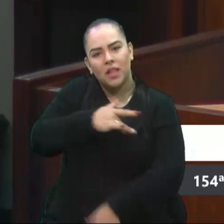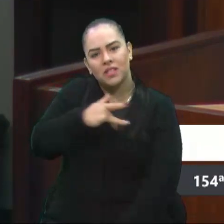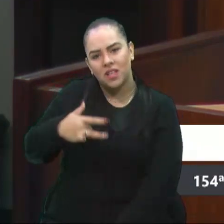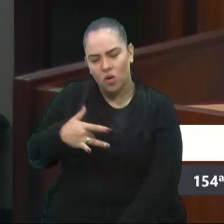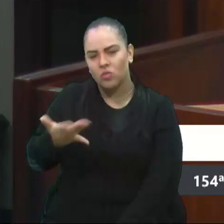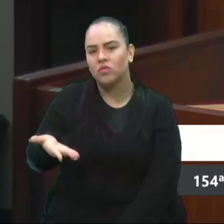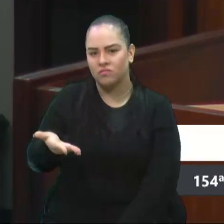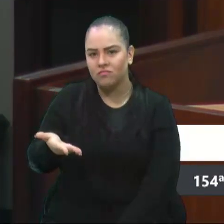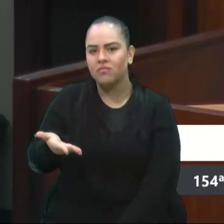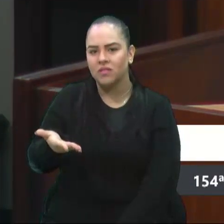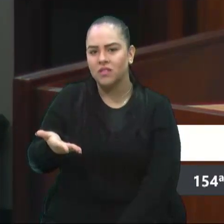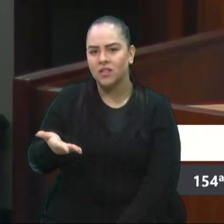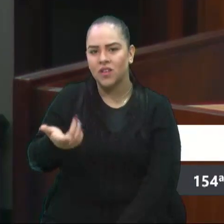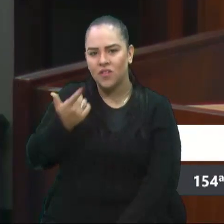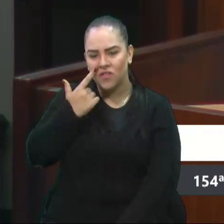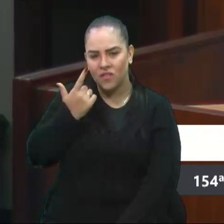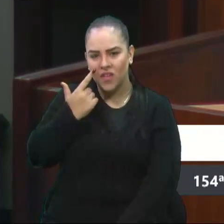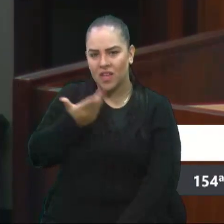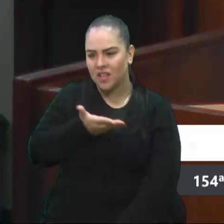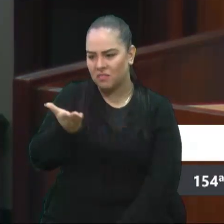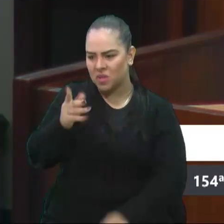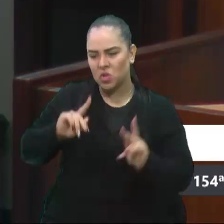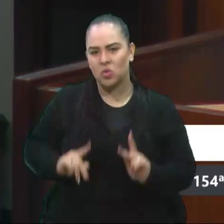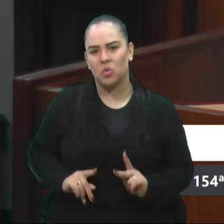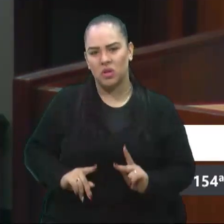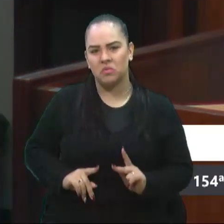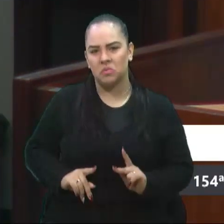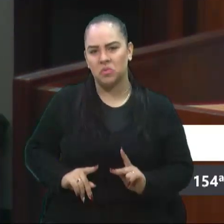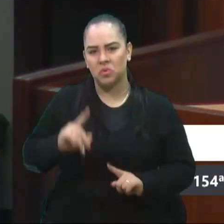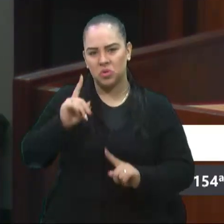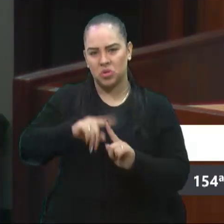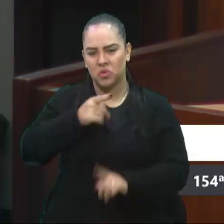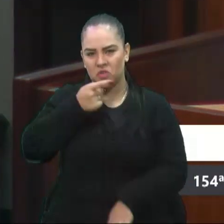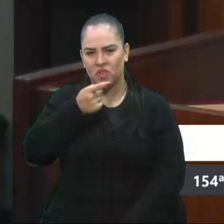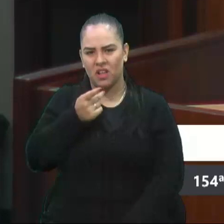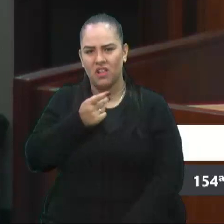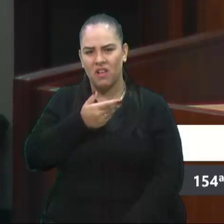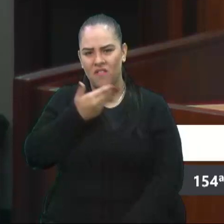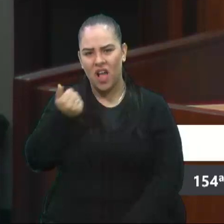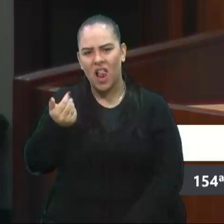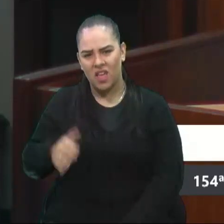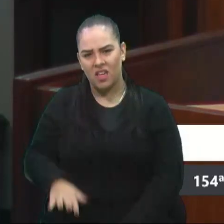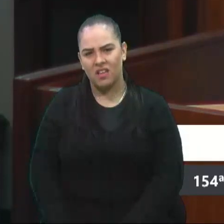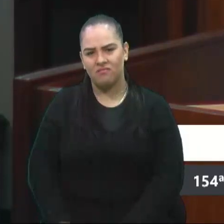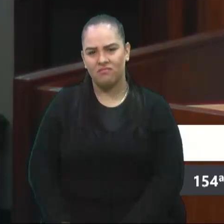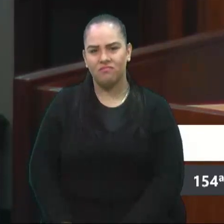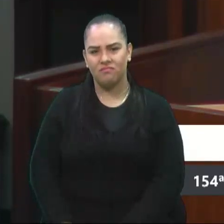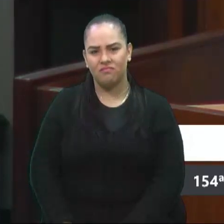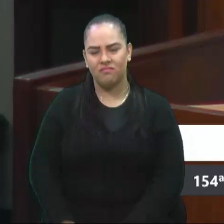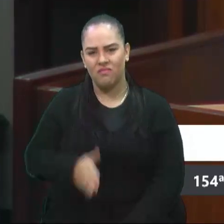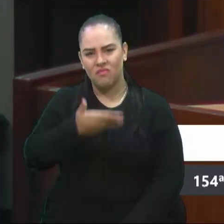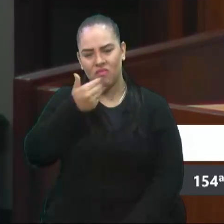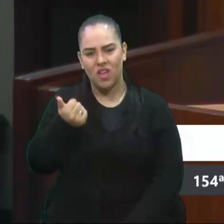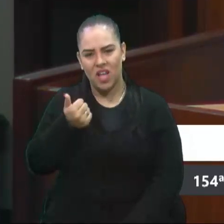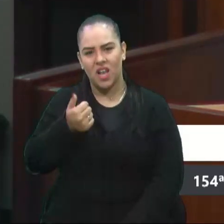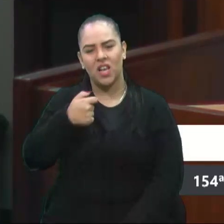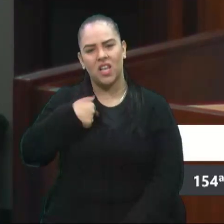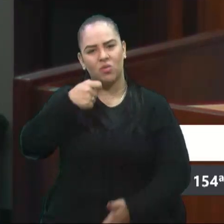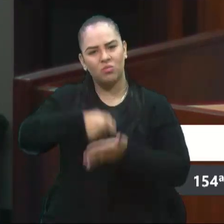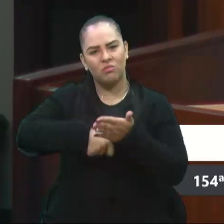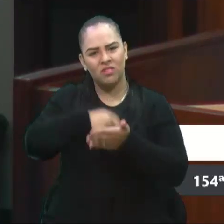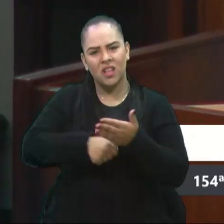Para talvez umas pessoas ordinárias ocuparem um leito dessas no futuro? Será que vale a pena isso? Será que vale a pena lutar tanto